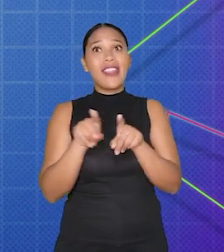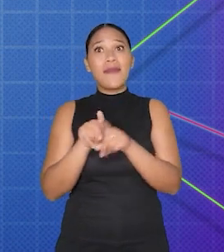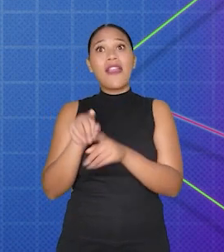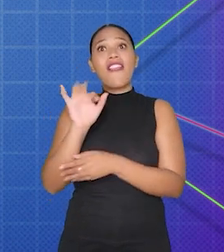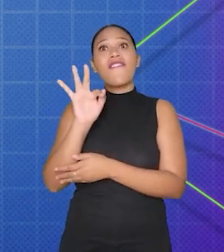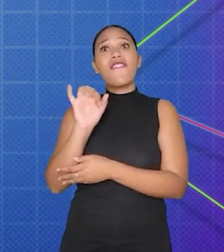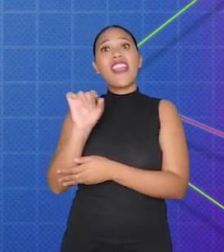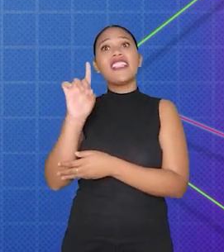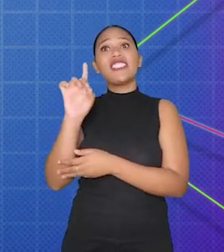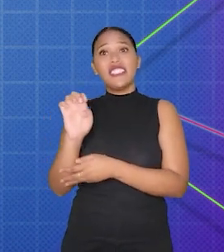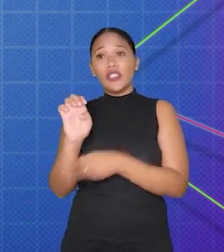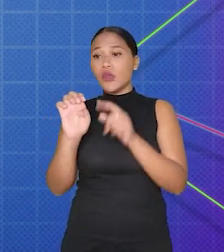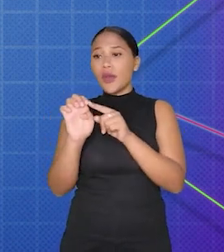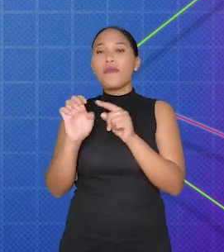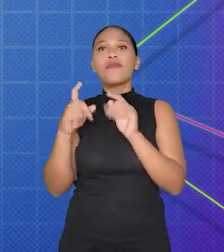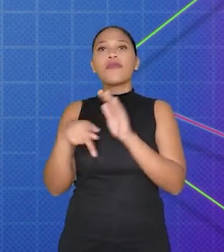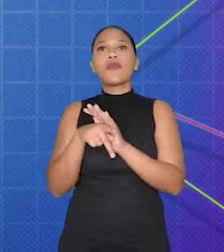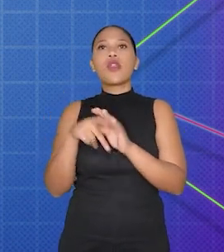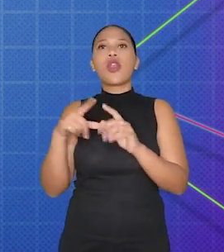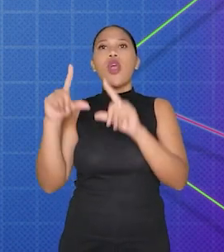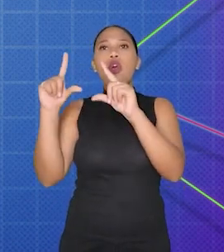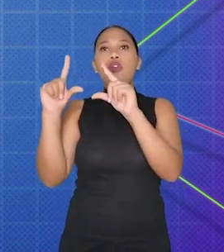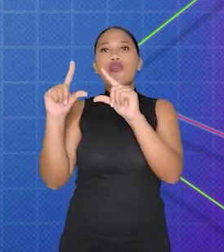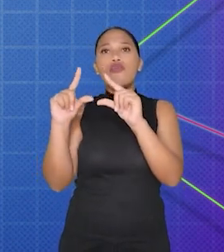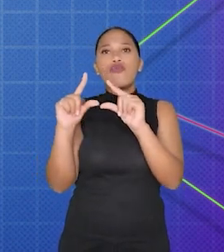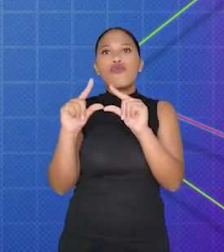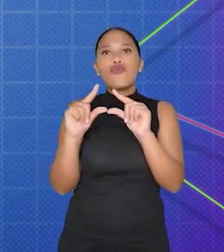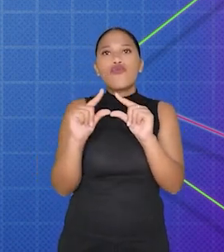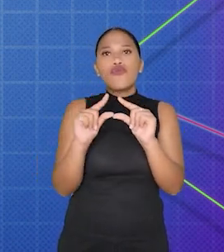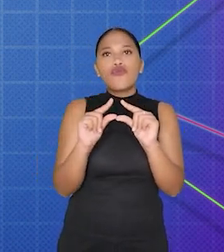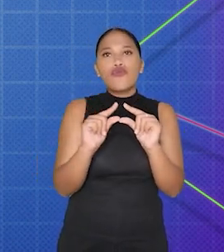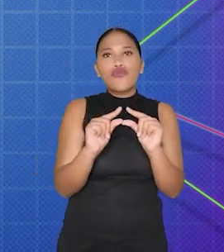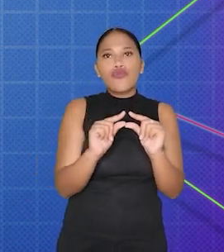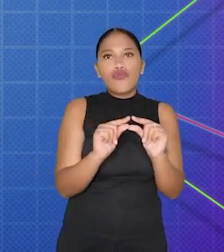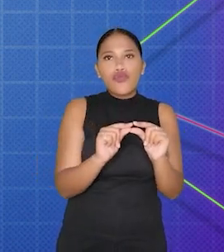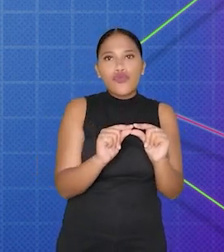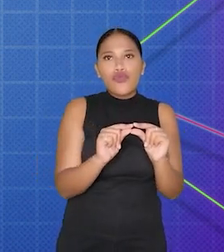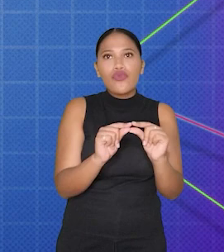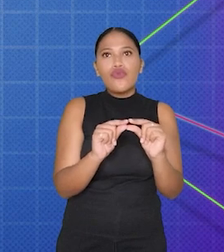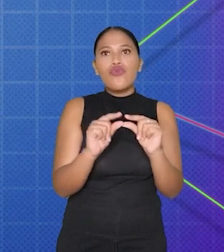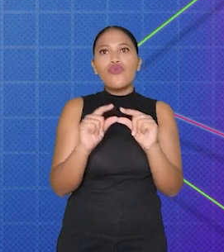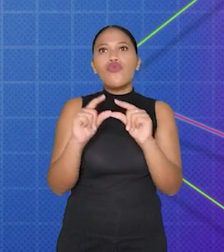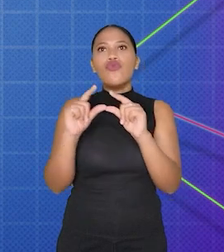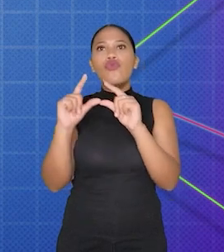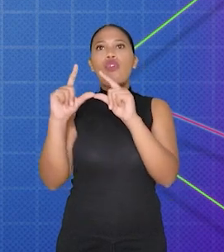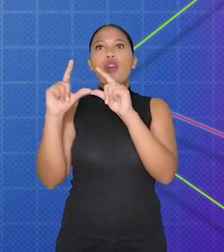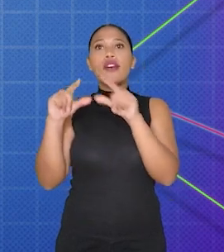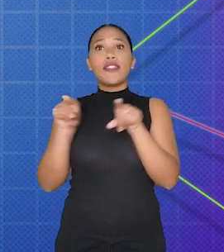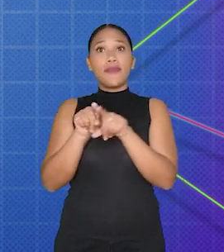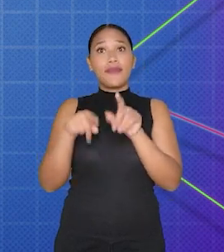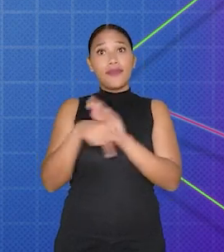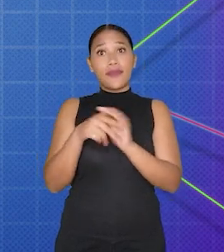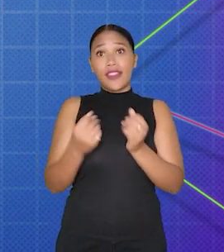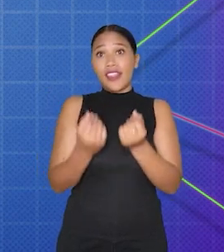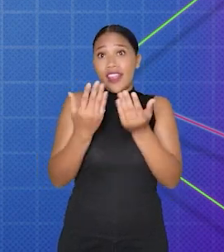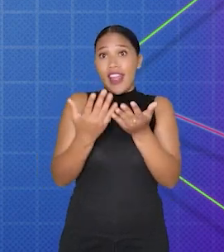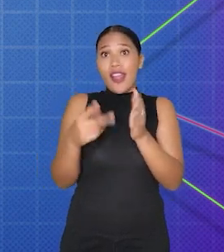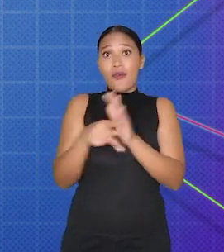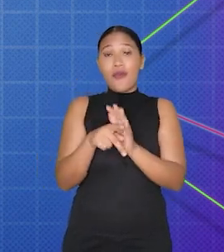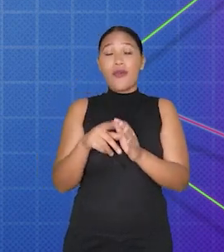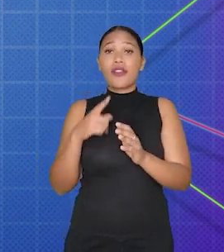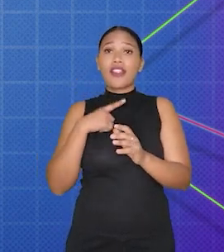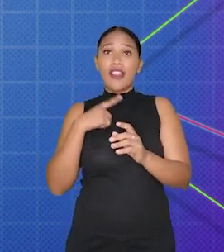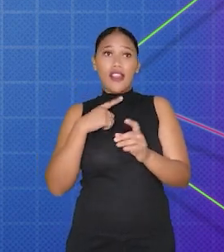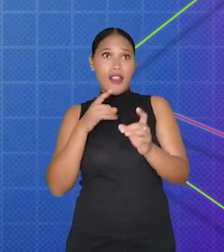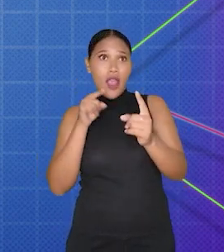fade, que adiciona um efeito de devanecimento gradual à opacidade do objeto, e o comportamento de flash, que cria uma animação de